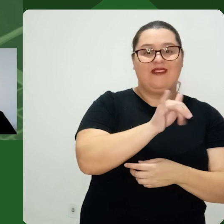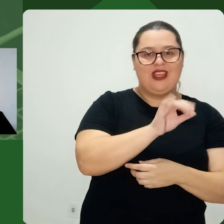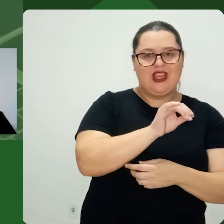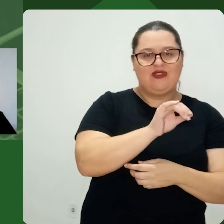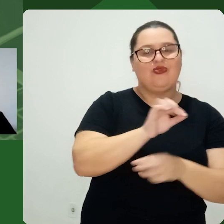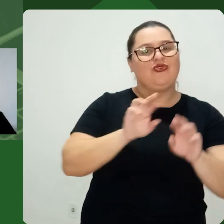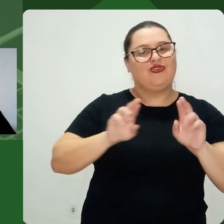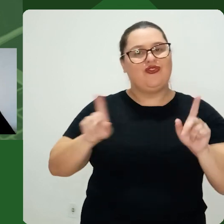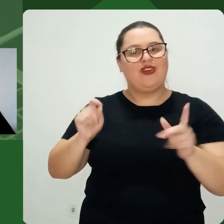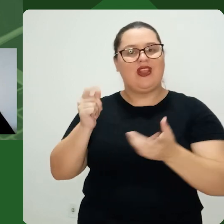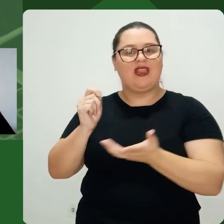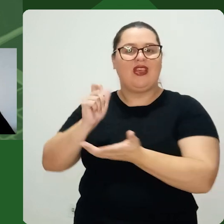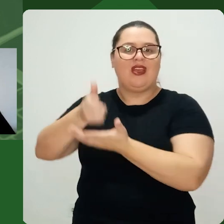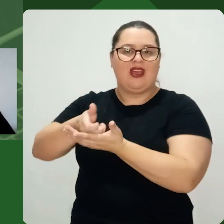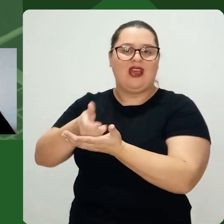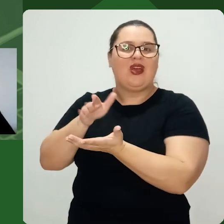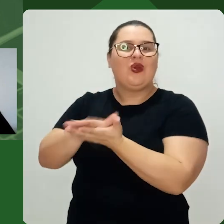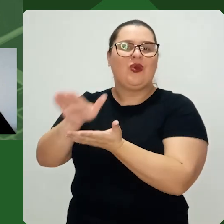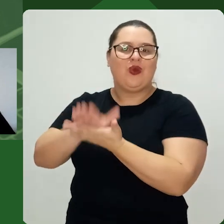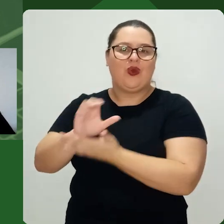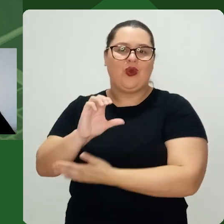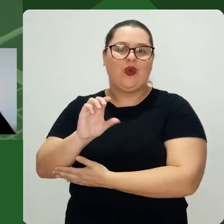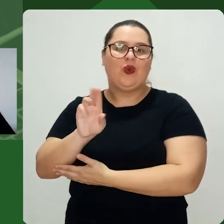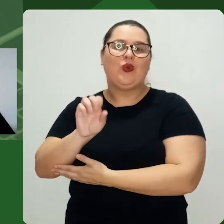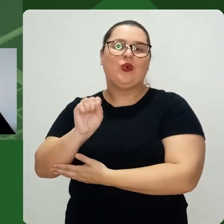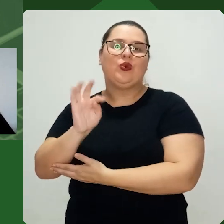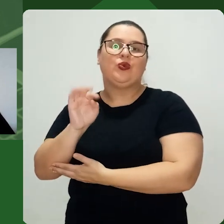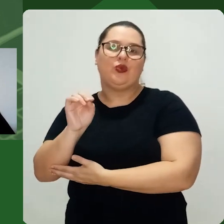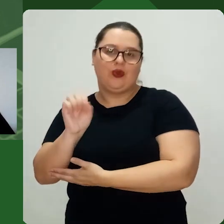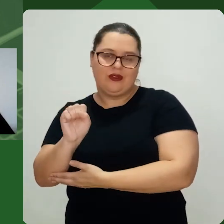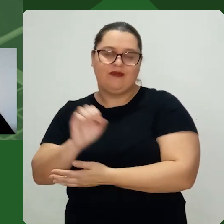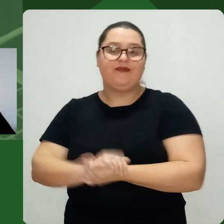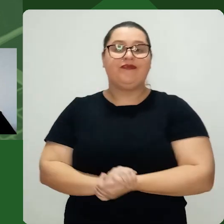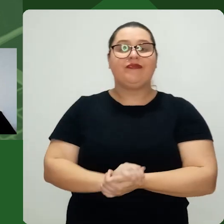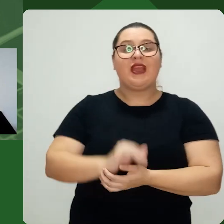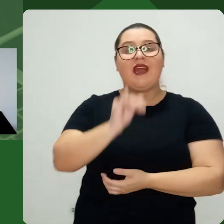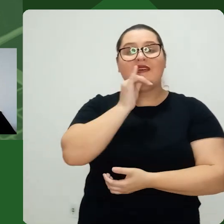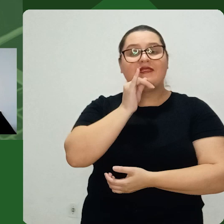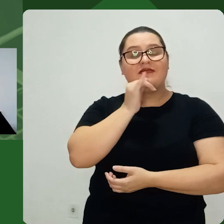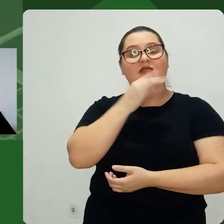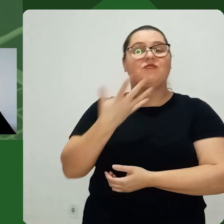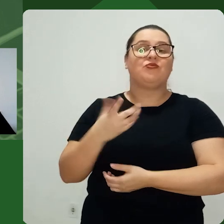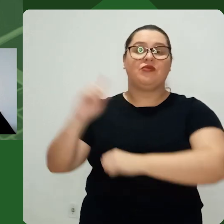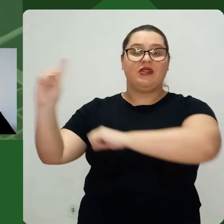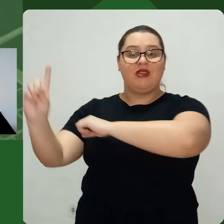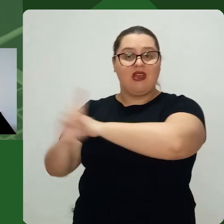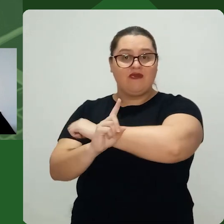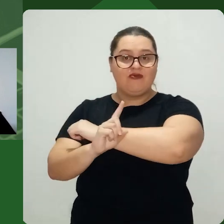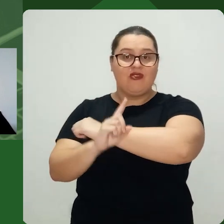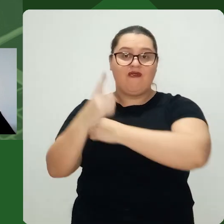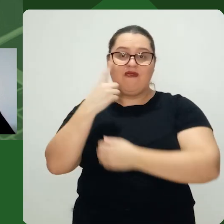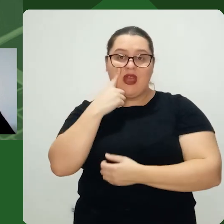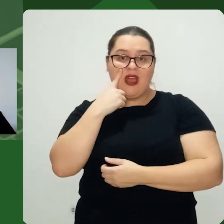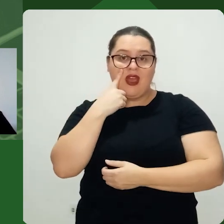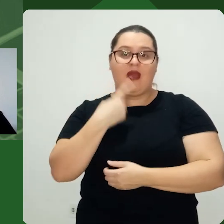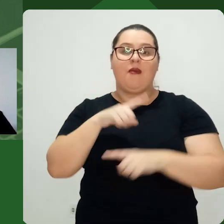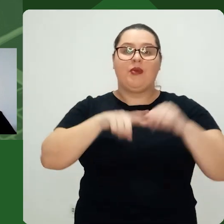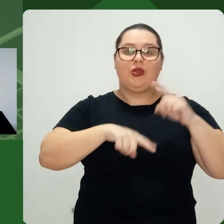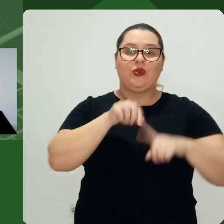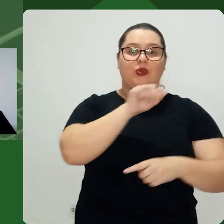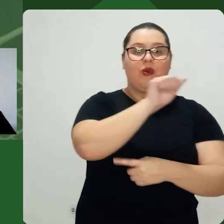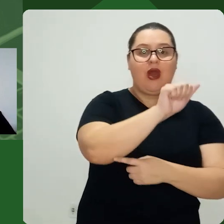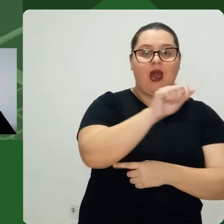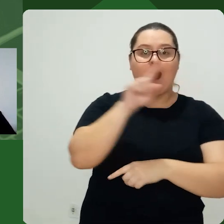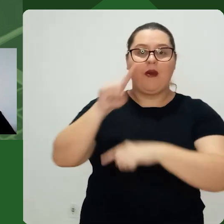produto Tá, mas o que o cliente vai fazer para dizer Olha, eu vou escolher o produto entre o produto A e B Então